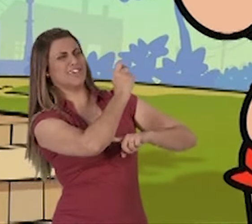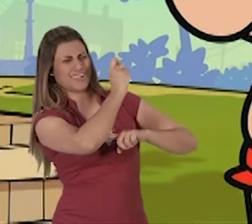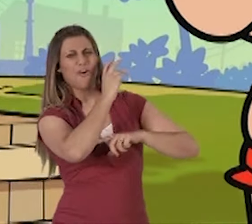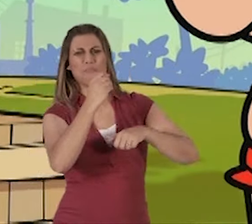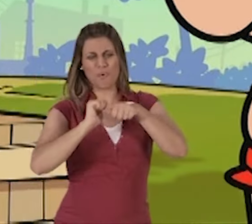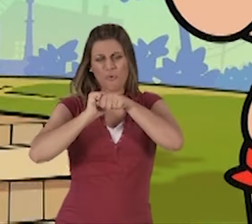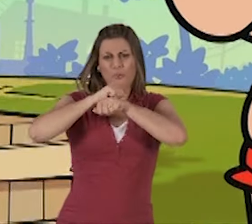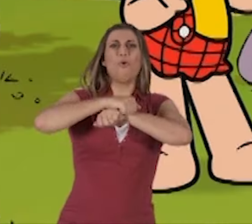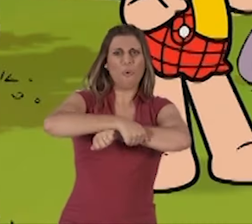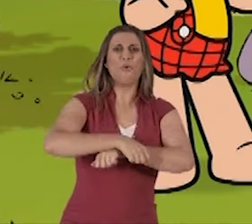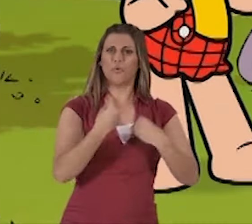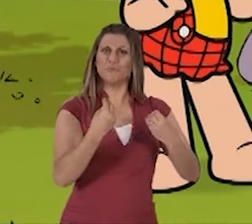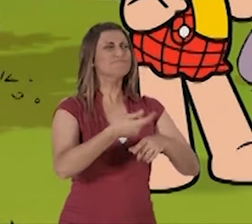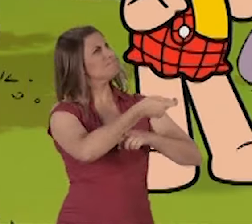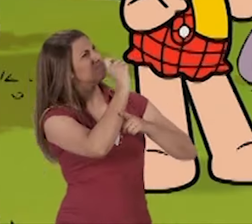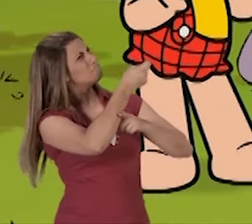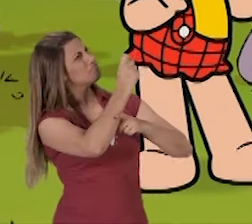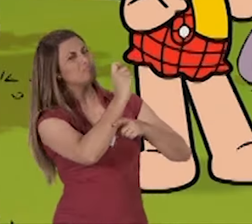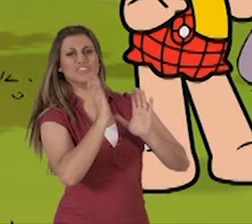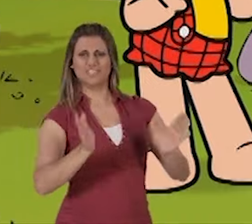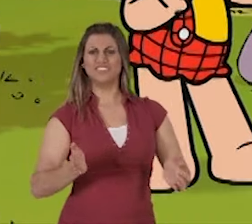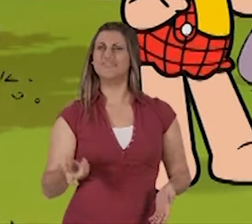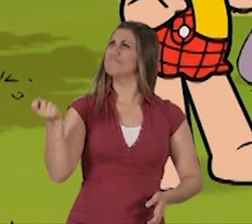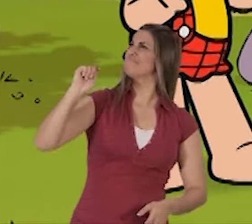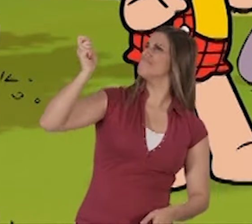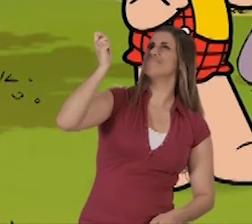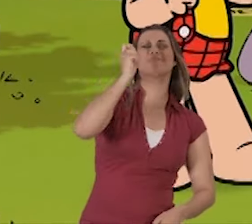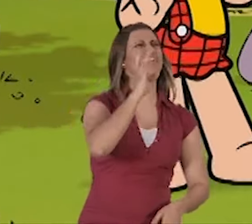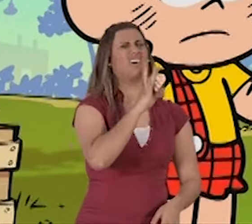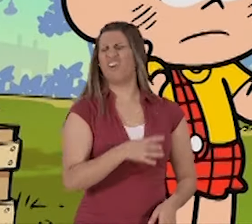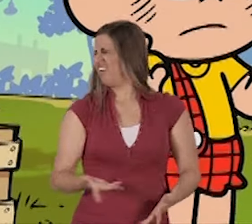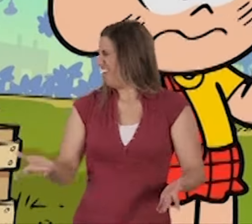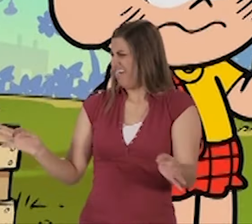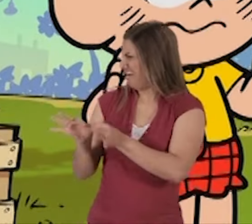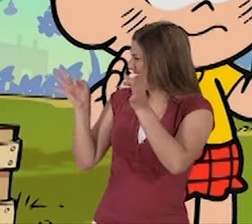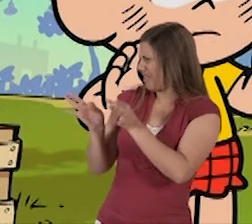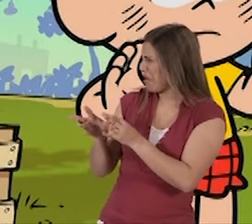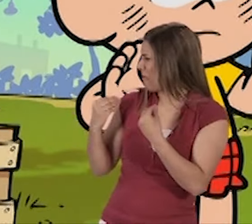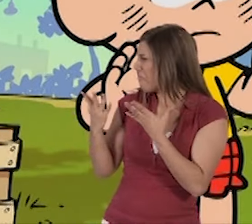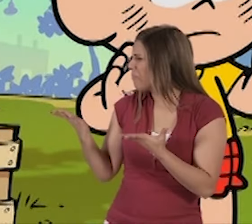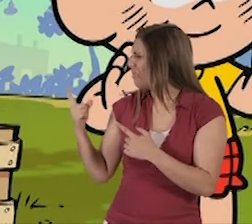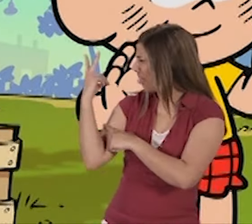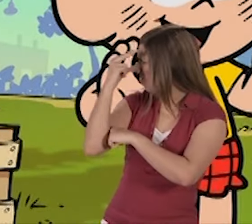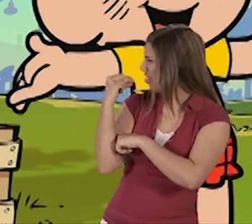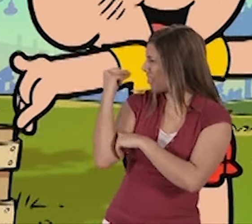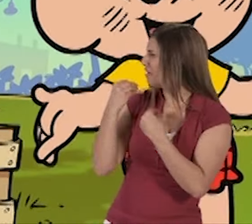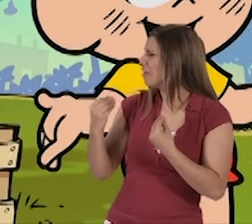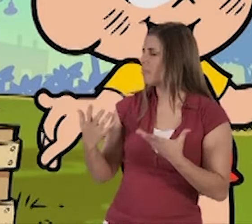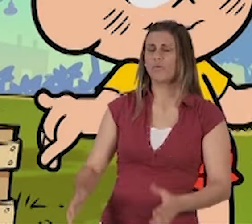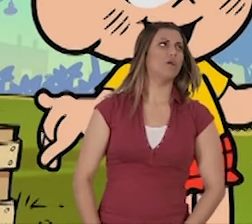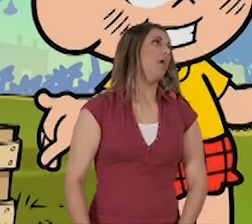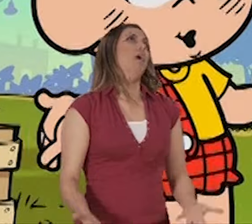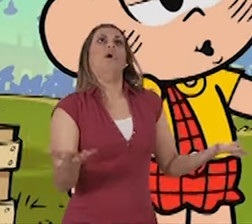feitas com couro de mamute! Ah, eu nunca vi nada mais absurdo na minha vida! Você tá tirando uma com a minha cara,